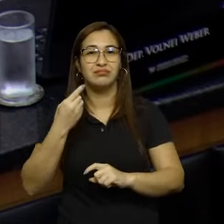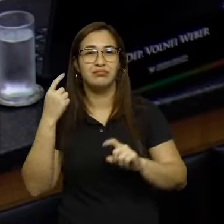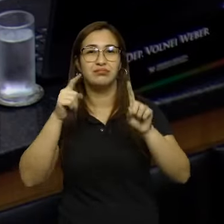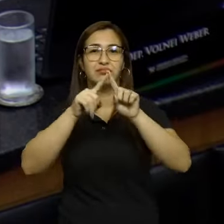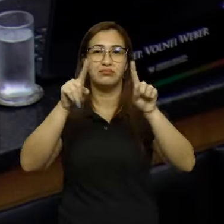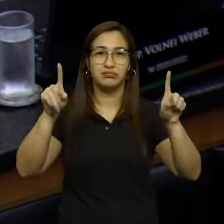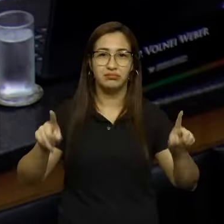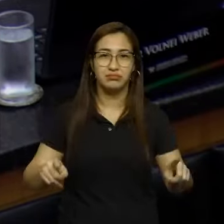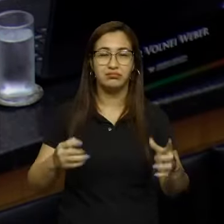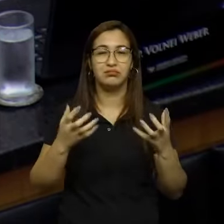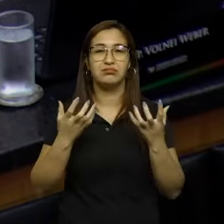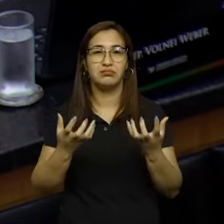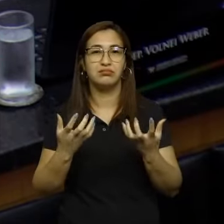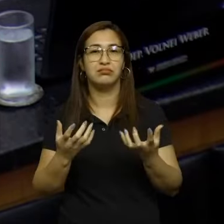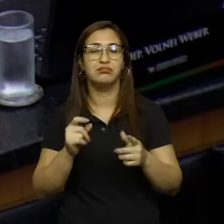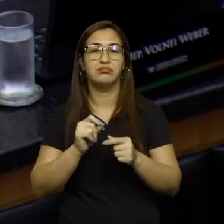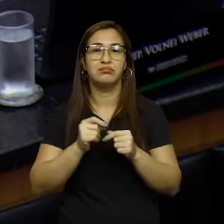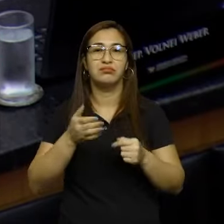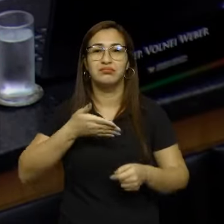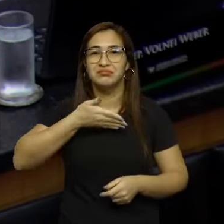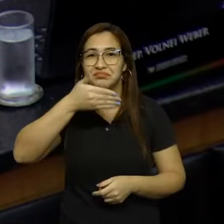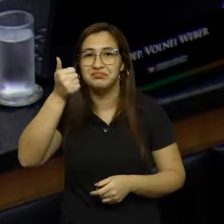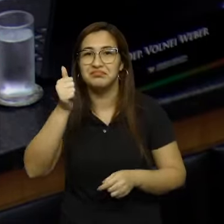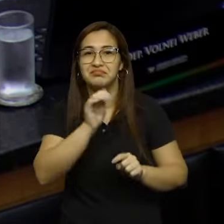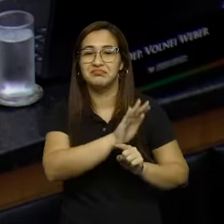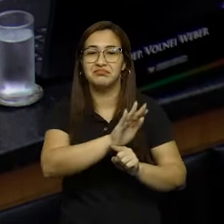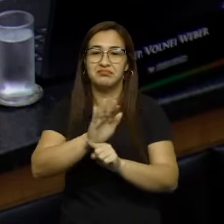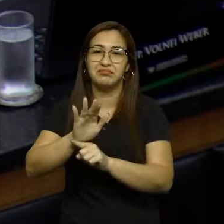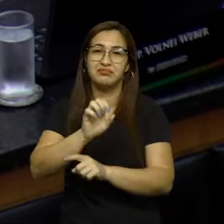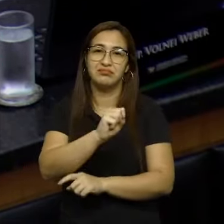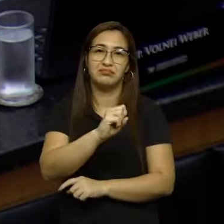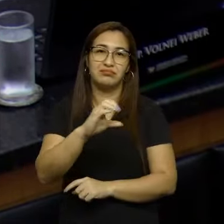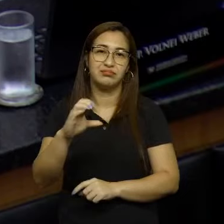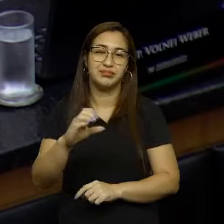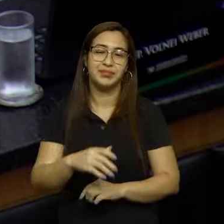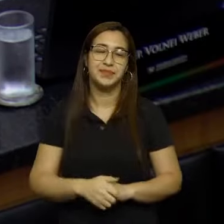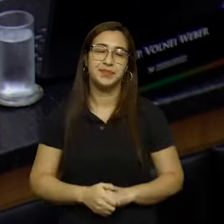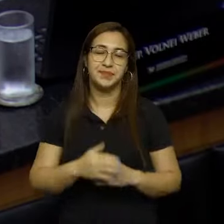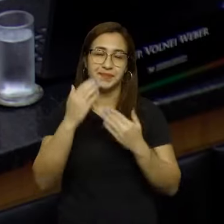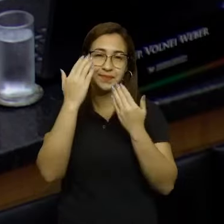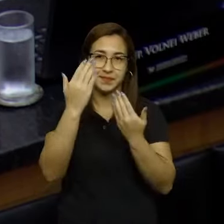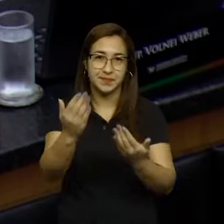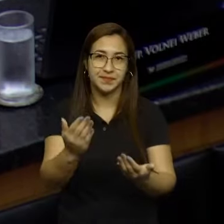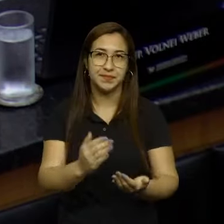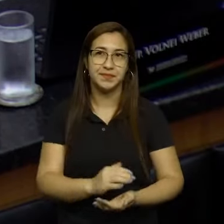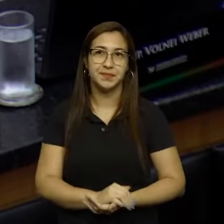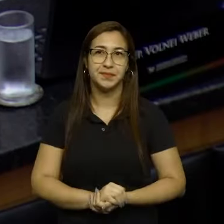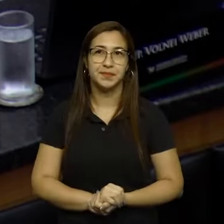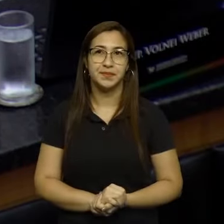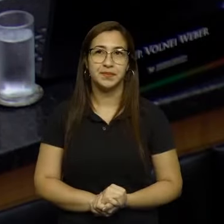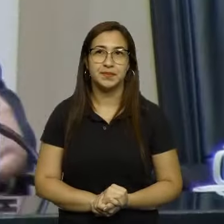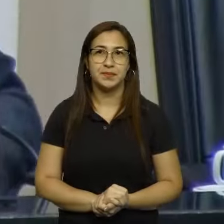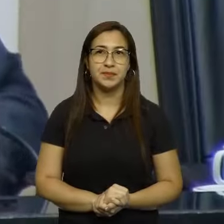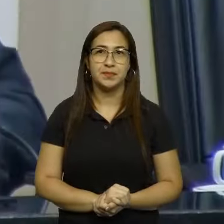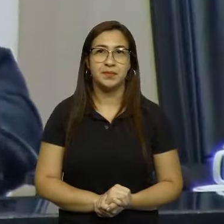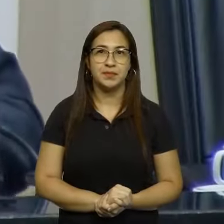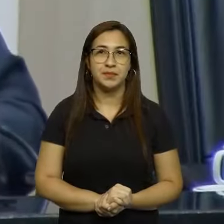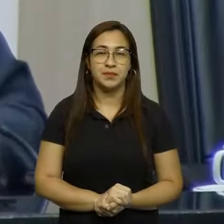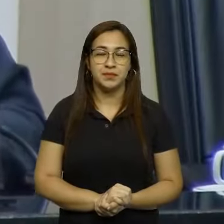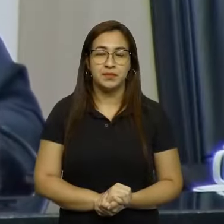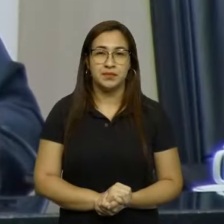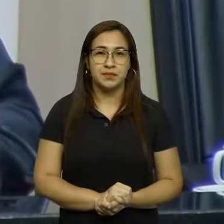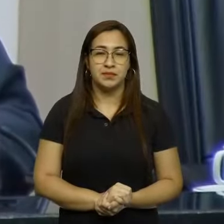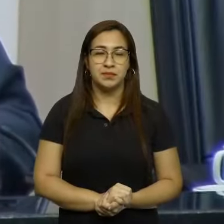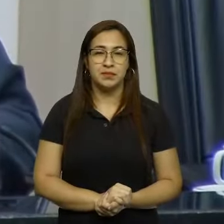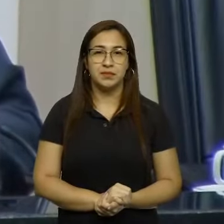que querem sempre fazer mais e melhor para o povo catarinense. Então, nosso muito obrigado. Feito o registro,